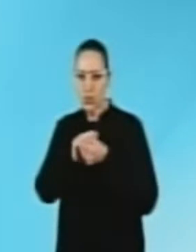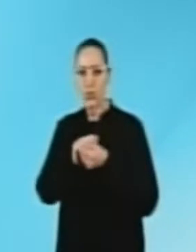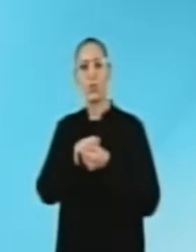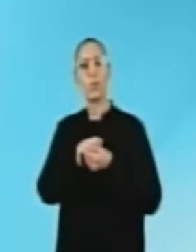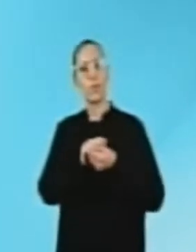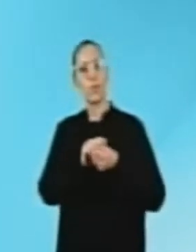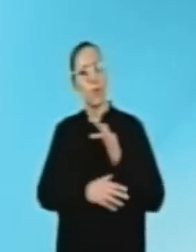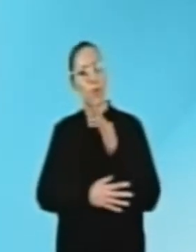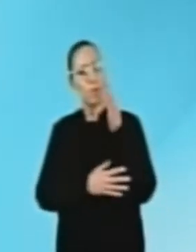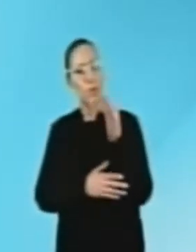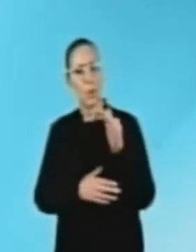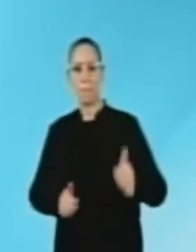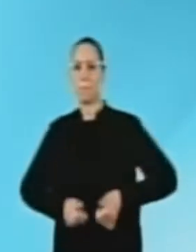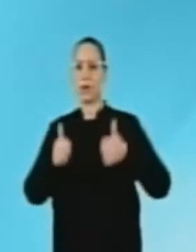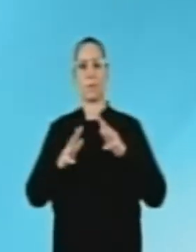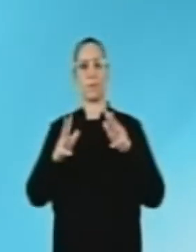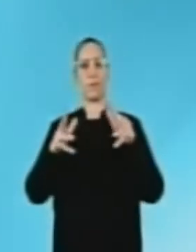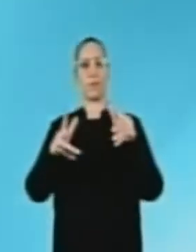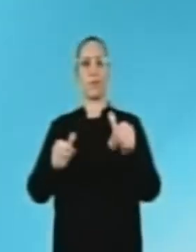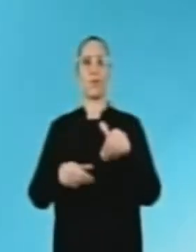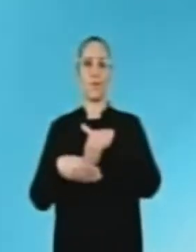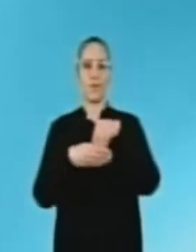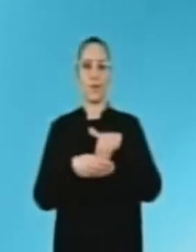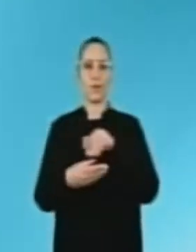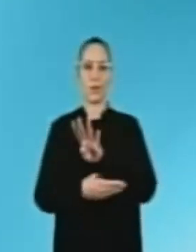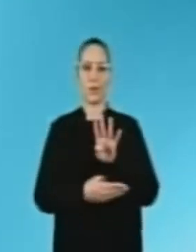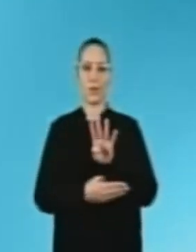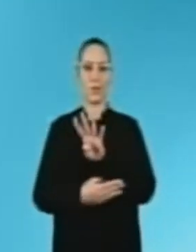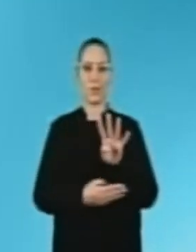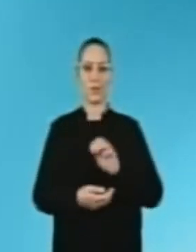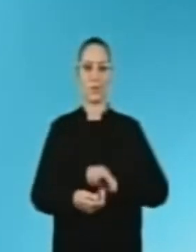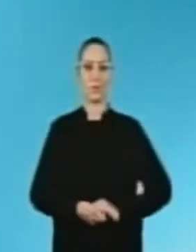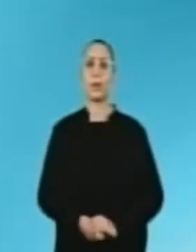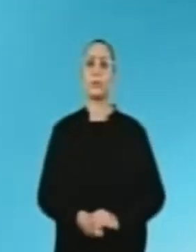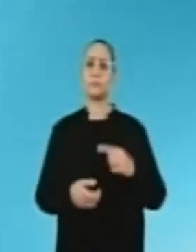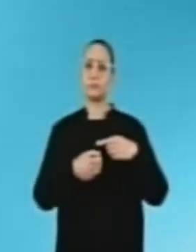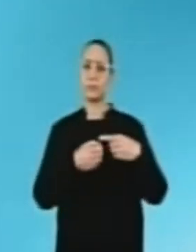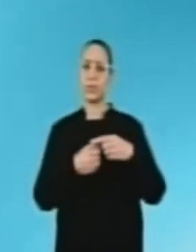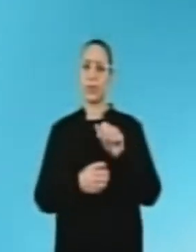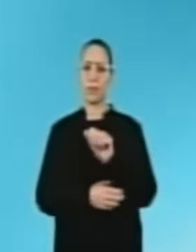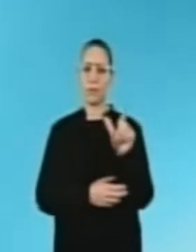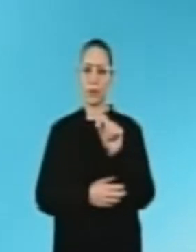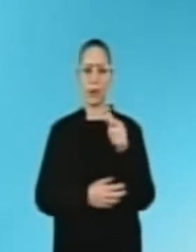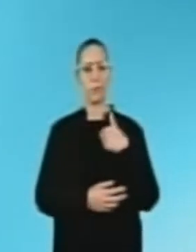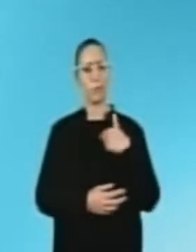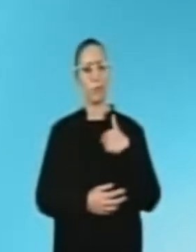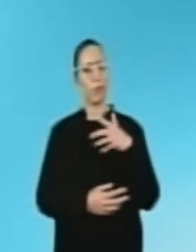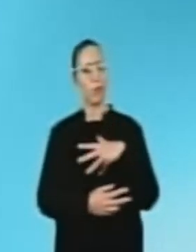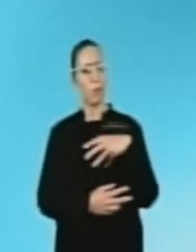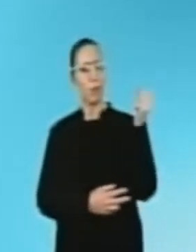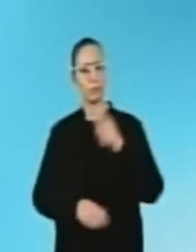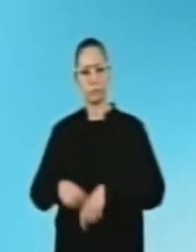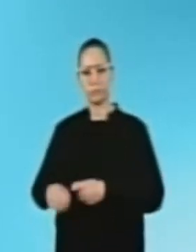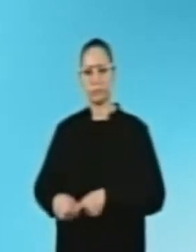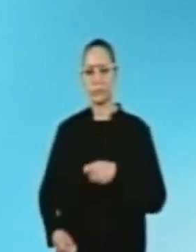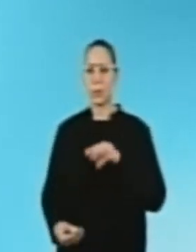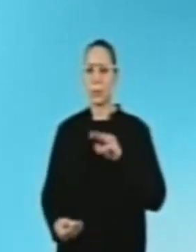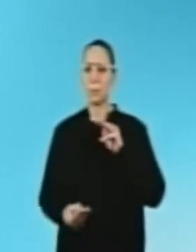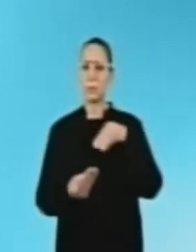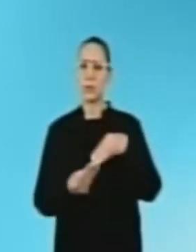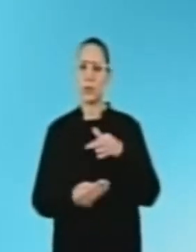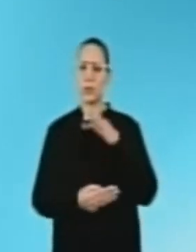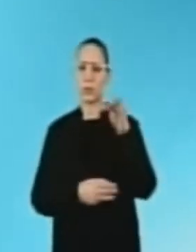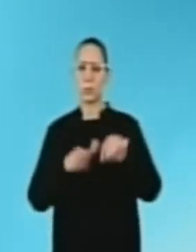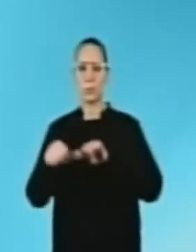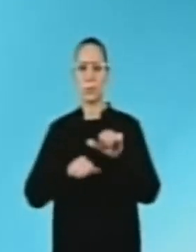vamos pavimentar um futuro melhor para todos. Vote Busato, 44-44. Natural de Alvorada, campeão mundial de jiu-jitsu. Minha missão é transformar o